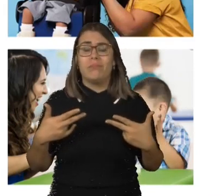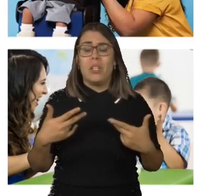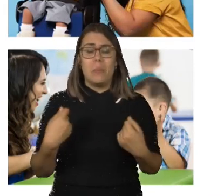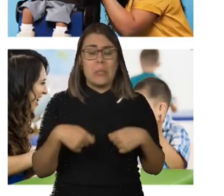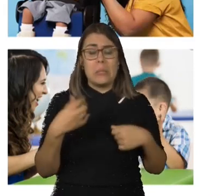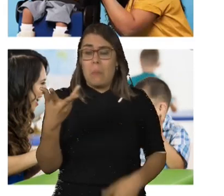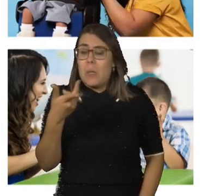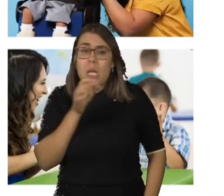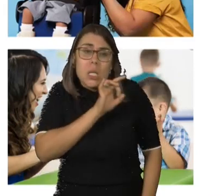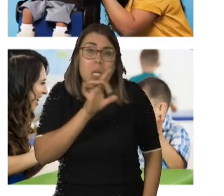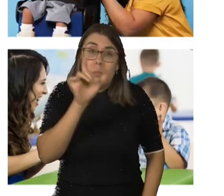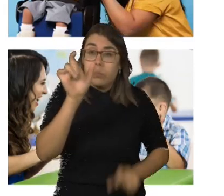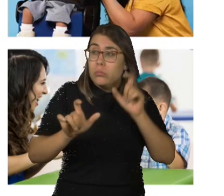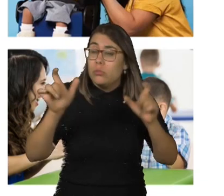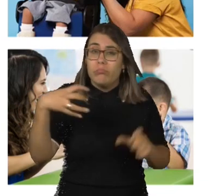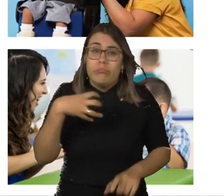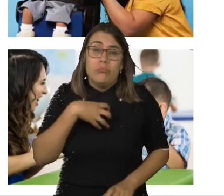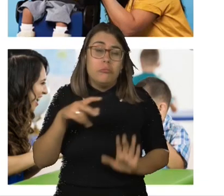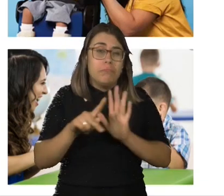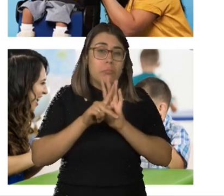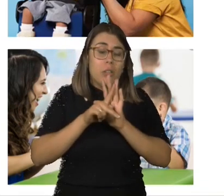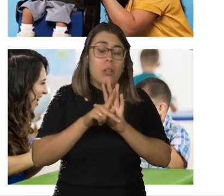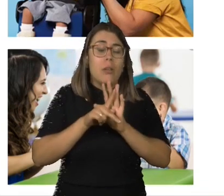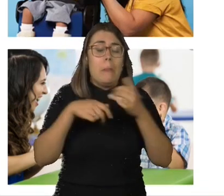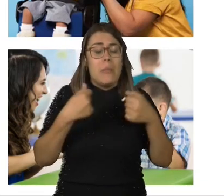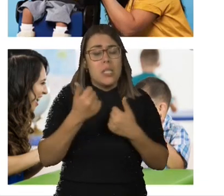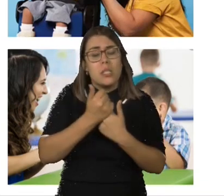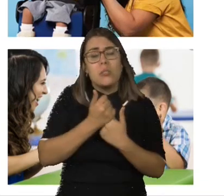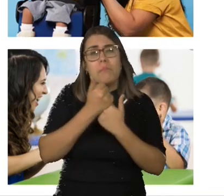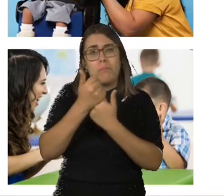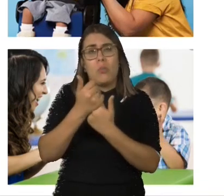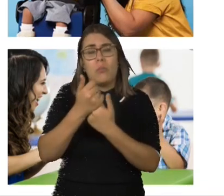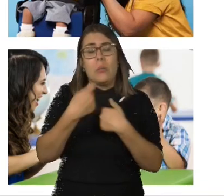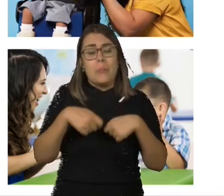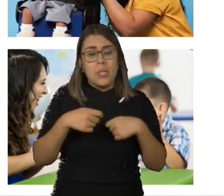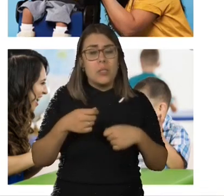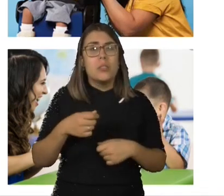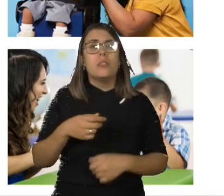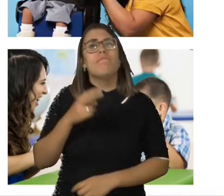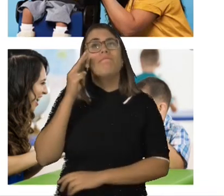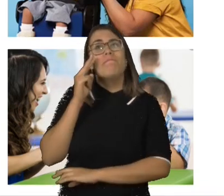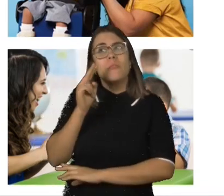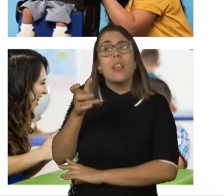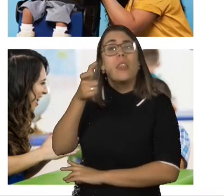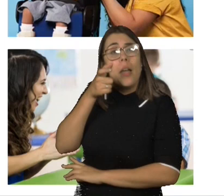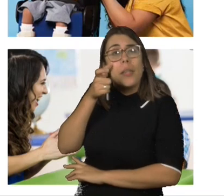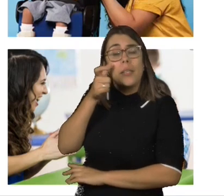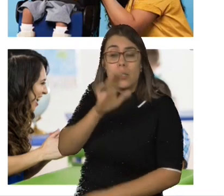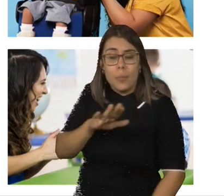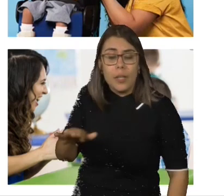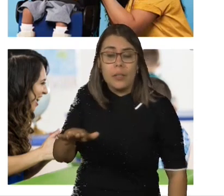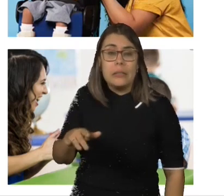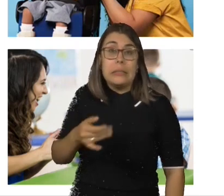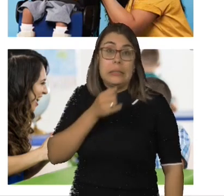Proporcionar a acessibilidade necessária, os apoios que necessitam. Exercitar a escuta. Mesmo quando